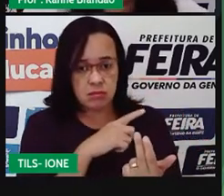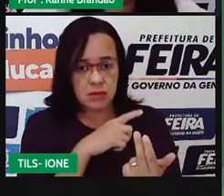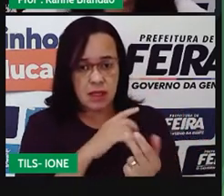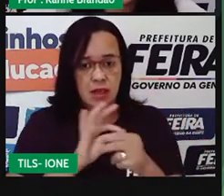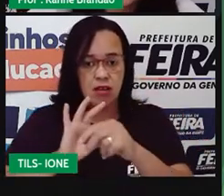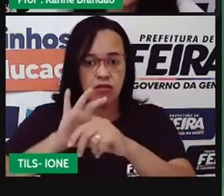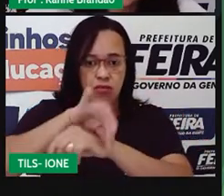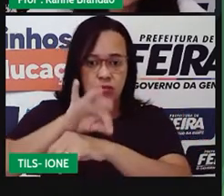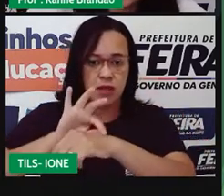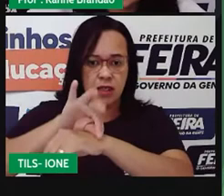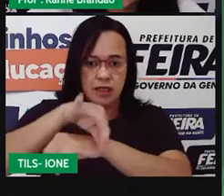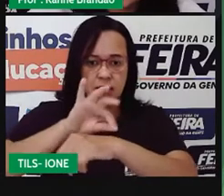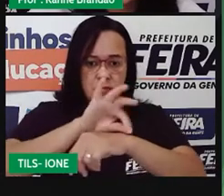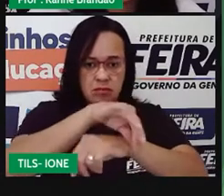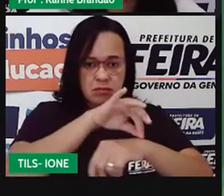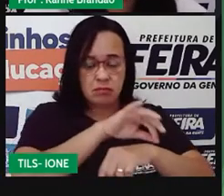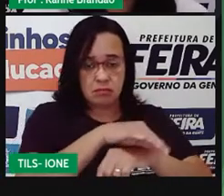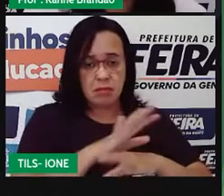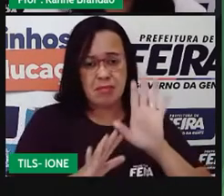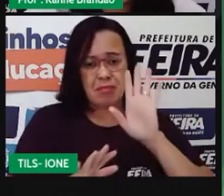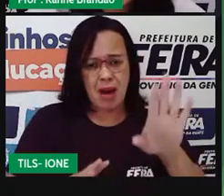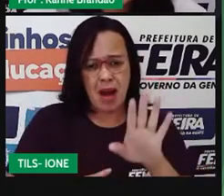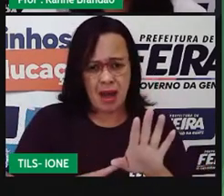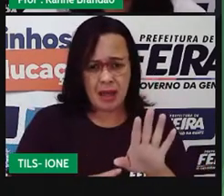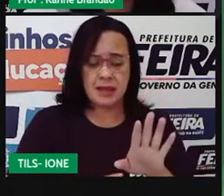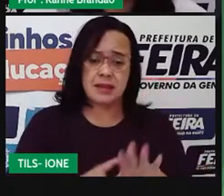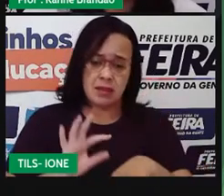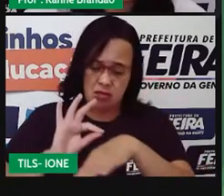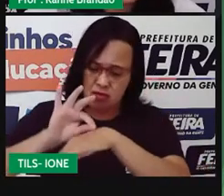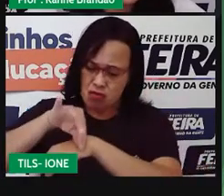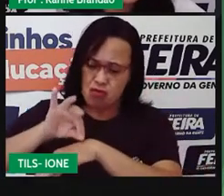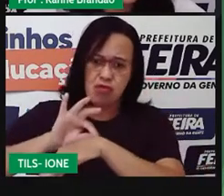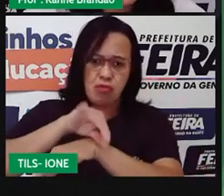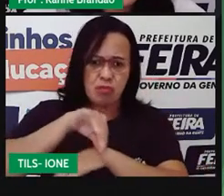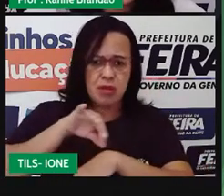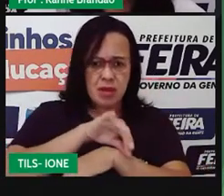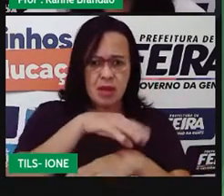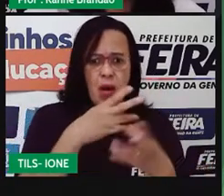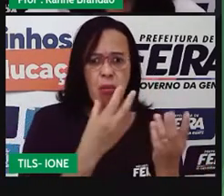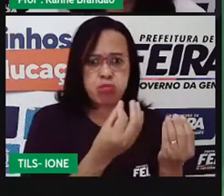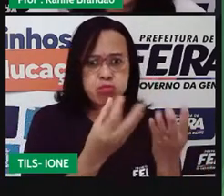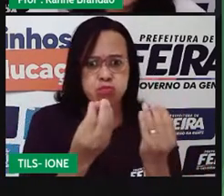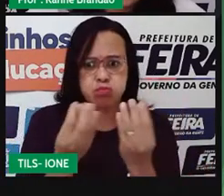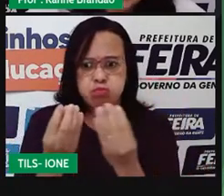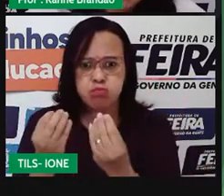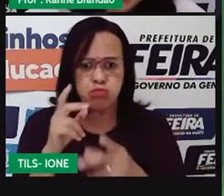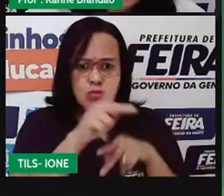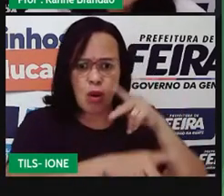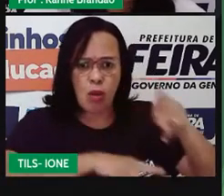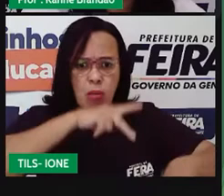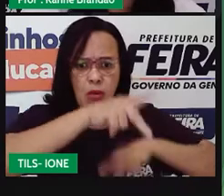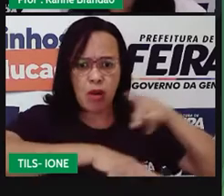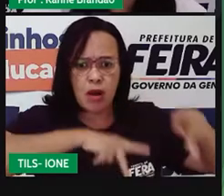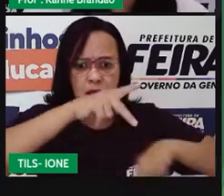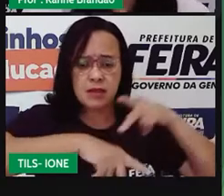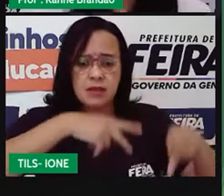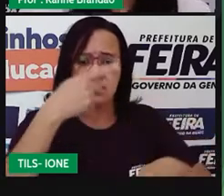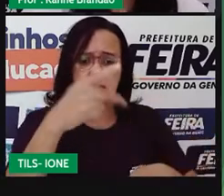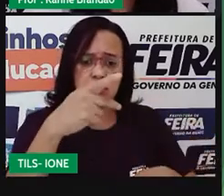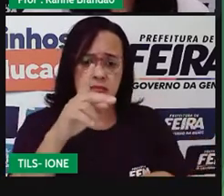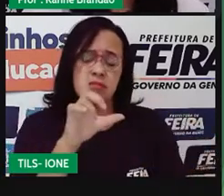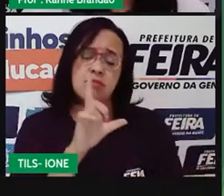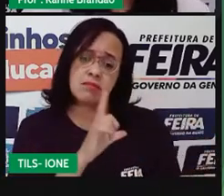nossa população de humanos, né? E as formigas, a população dessas formigas que são da mesma espécie, tá?